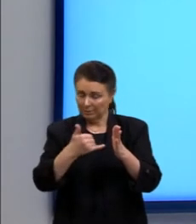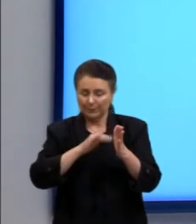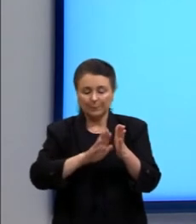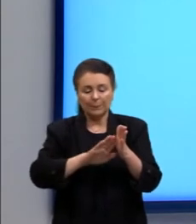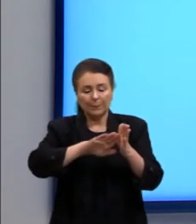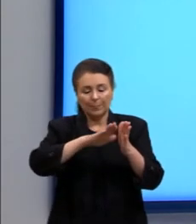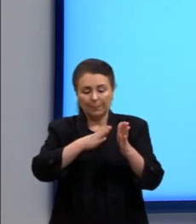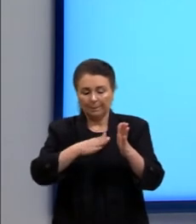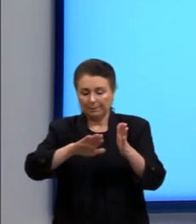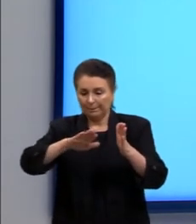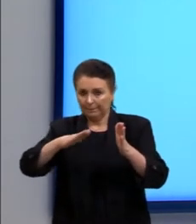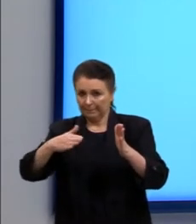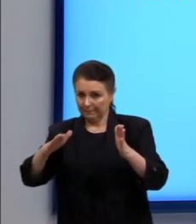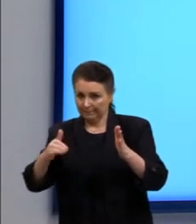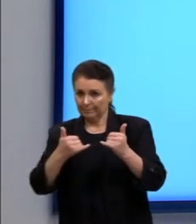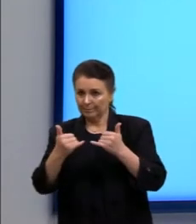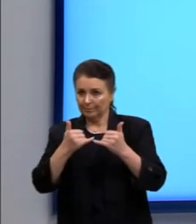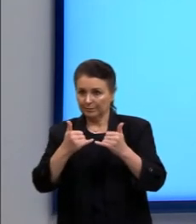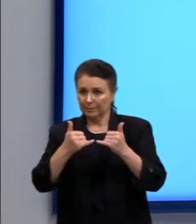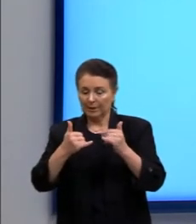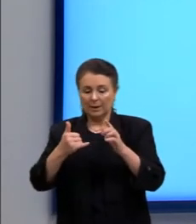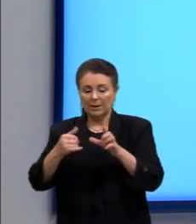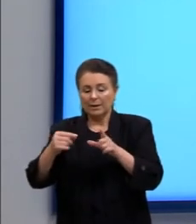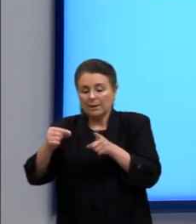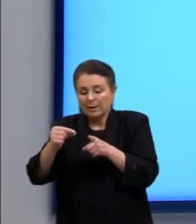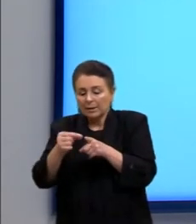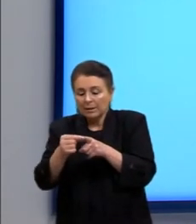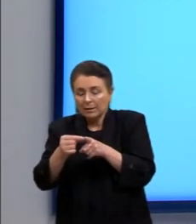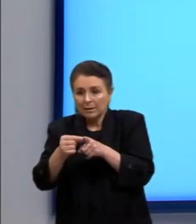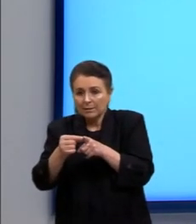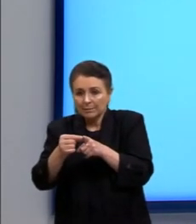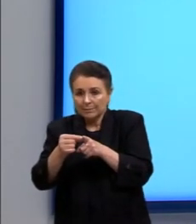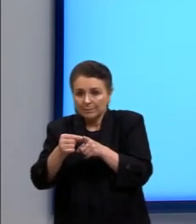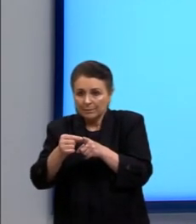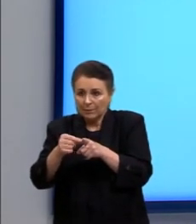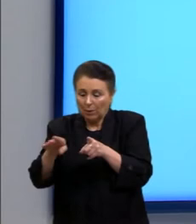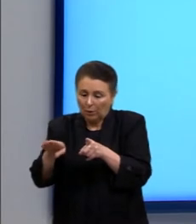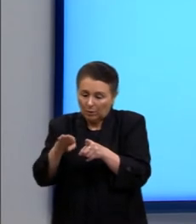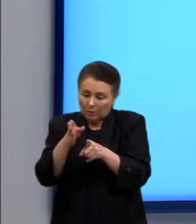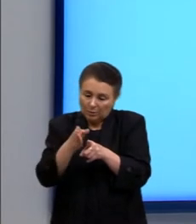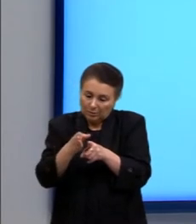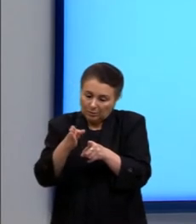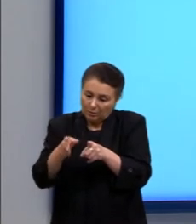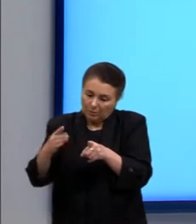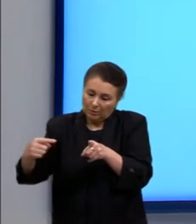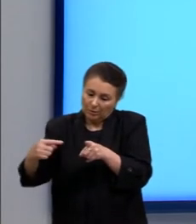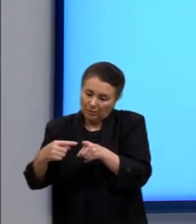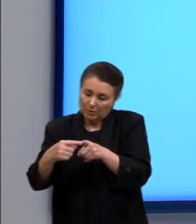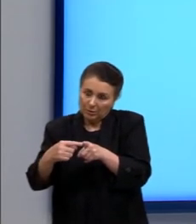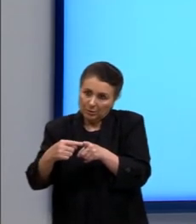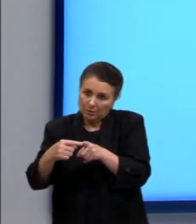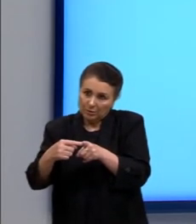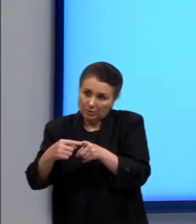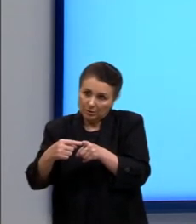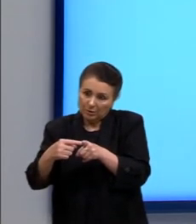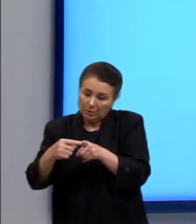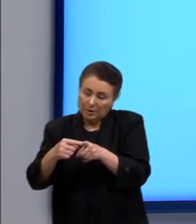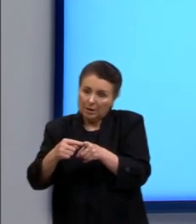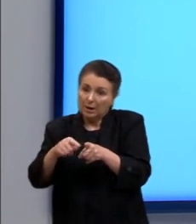E a gente vai passar, então, essa onda por uma fenda, muito pequenininha. O acontece com essa onda que antes era